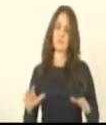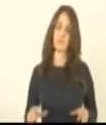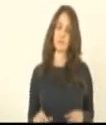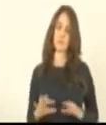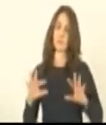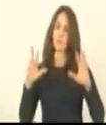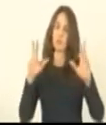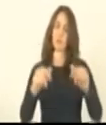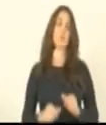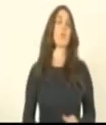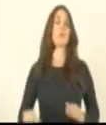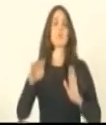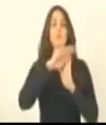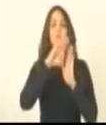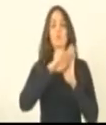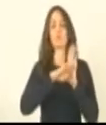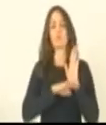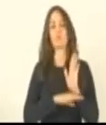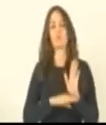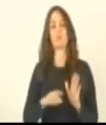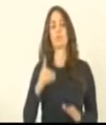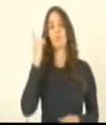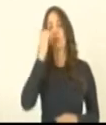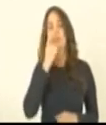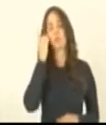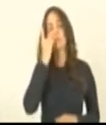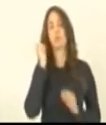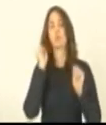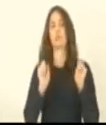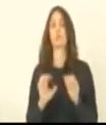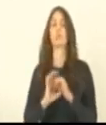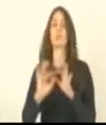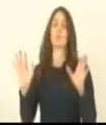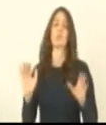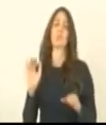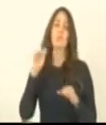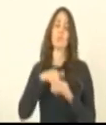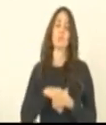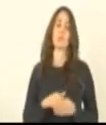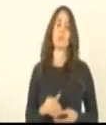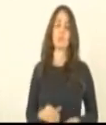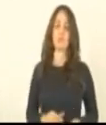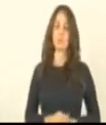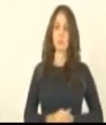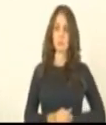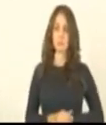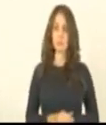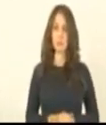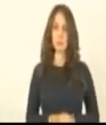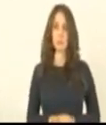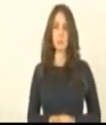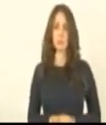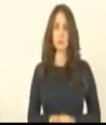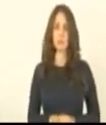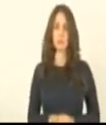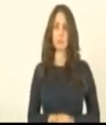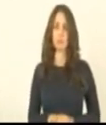deputado Alexandre Chambinho, Alain Ferreira, Bispo Alves, Camila Valadão, Dari Pagung,